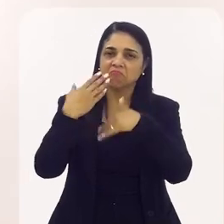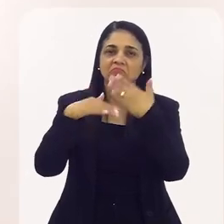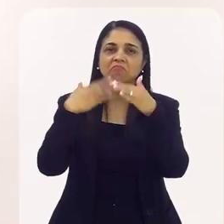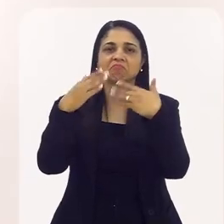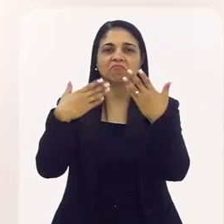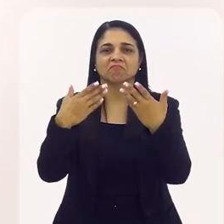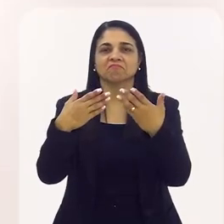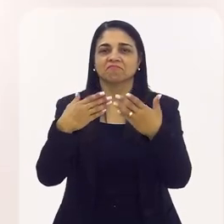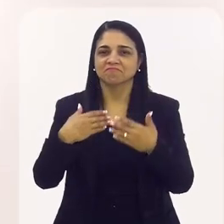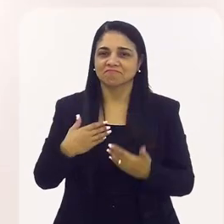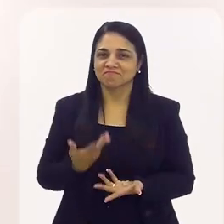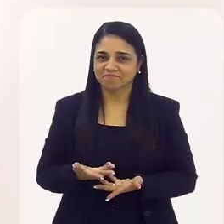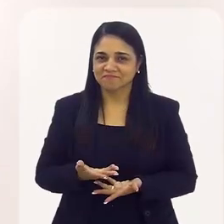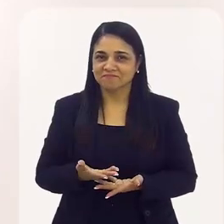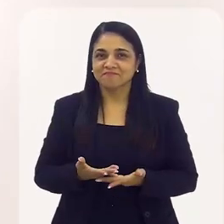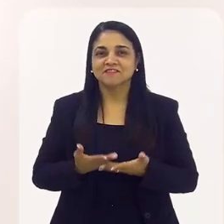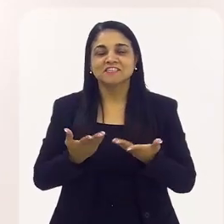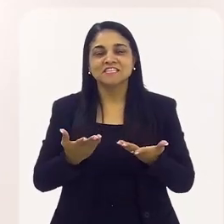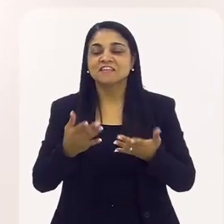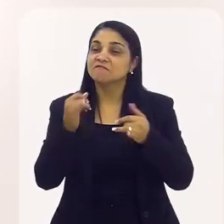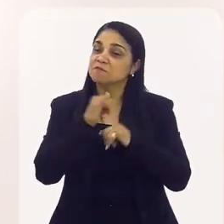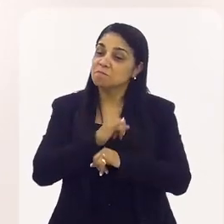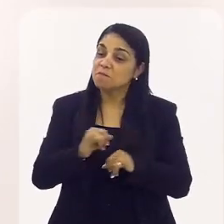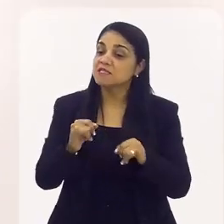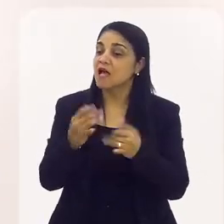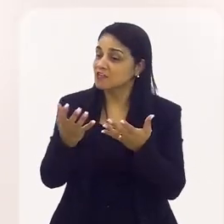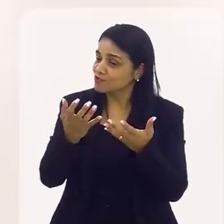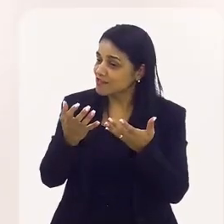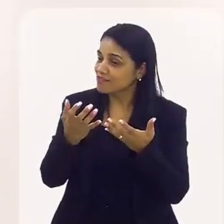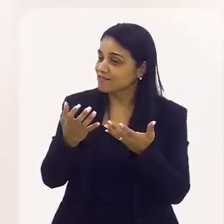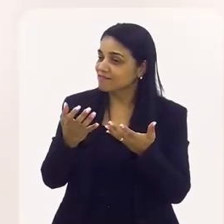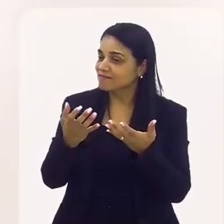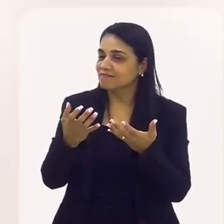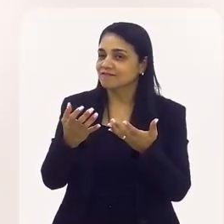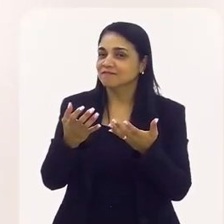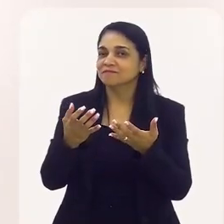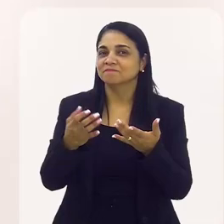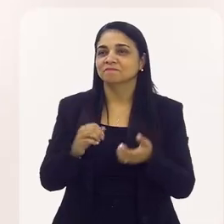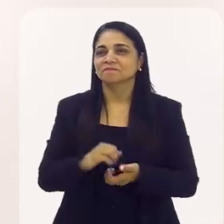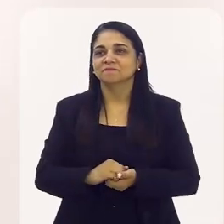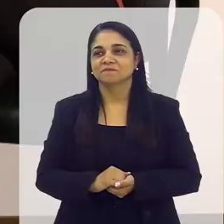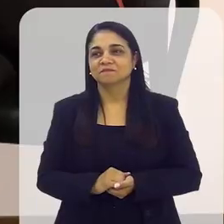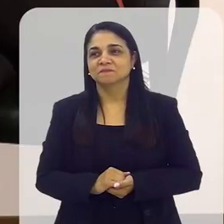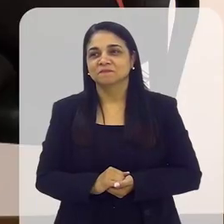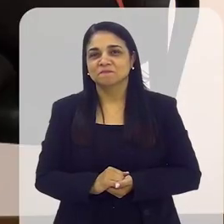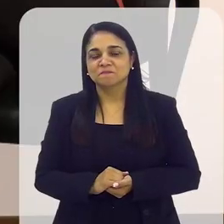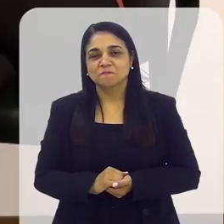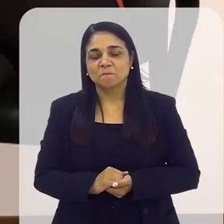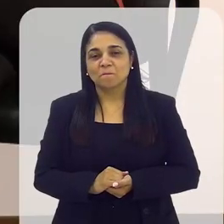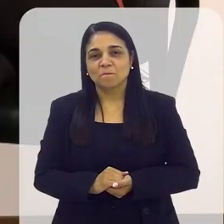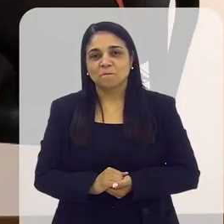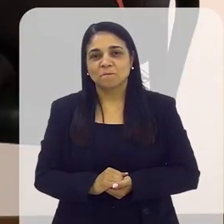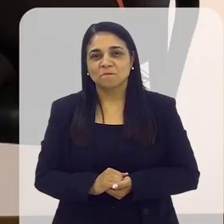nós vamos conseguir levar ele para frente. Queria que você deixasse uma mensagem aqui para nosso pessoal.